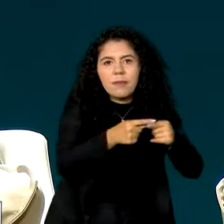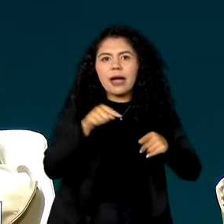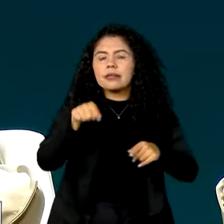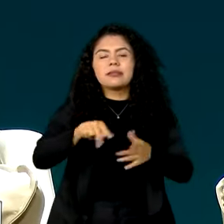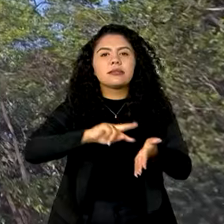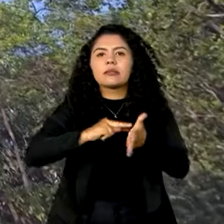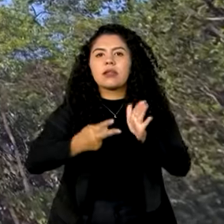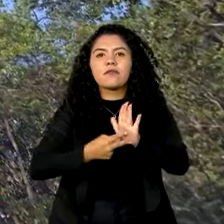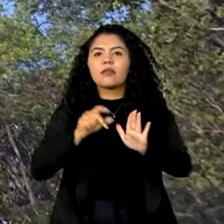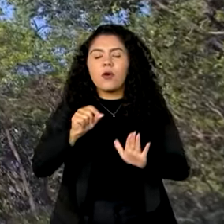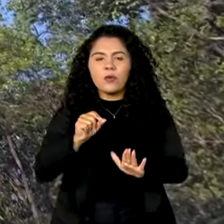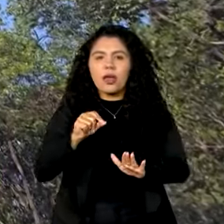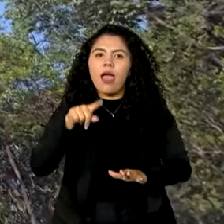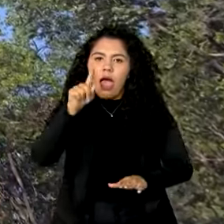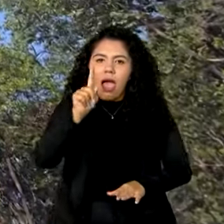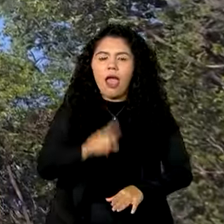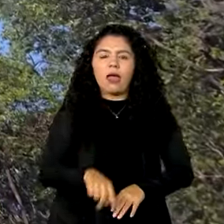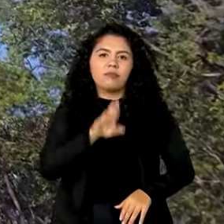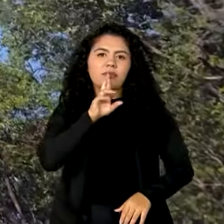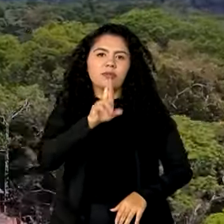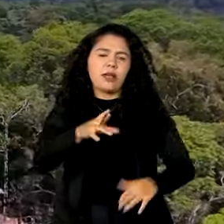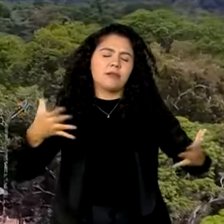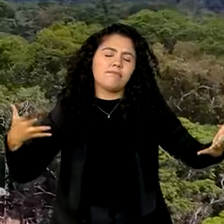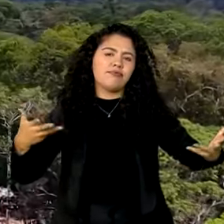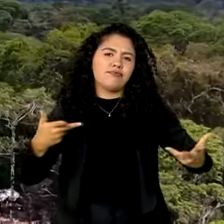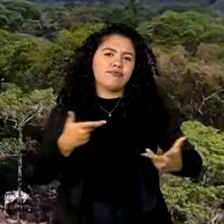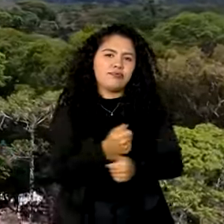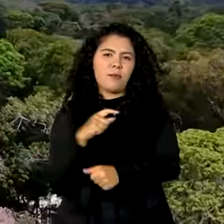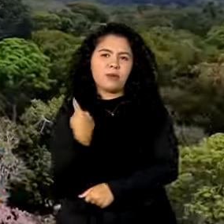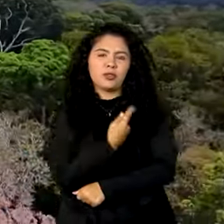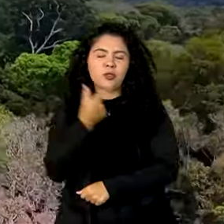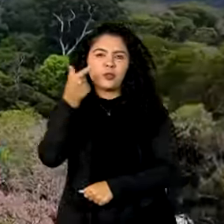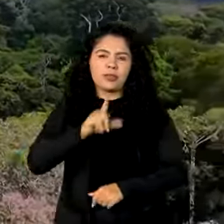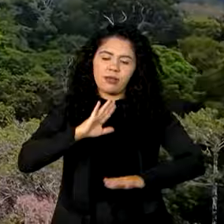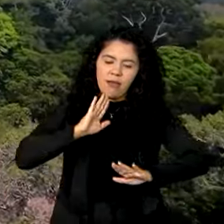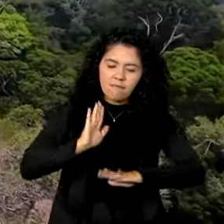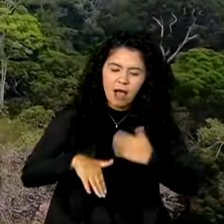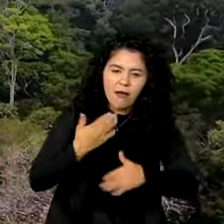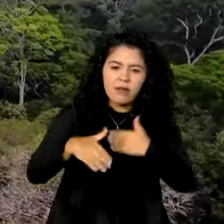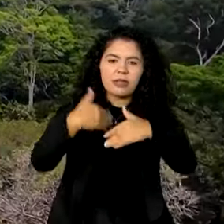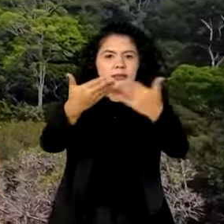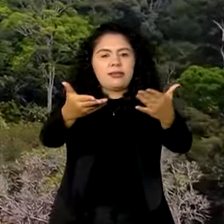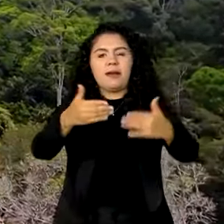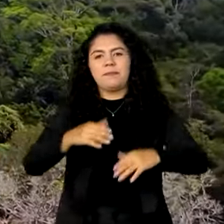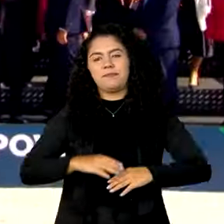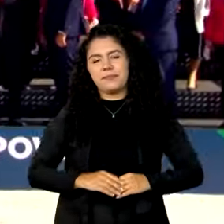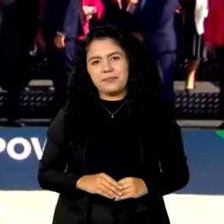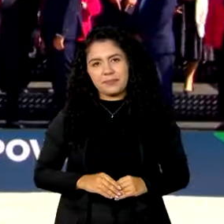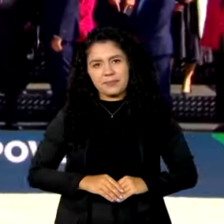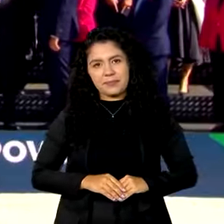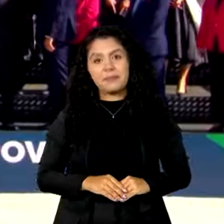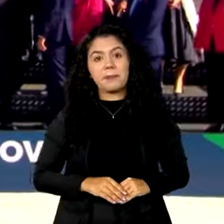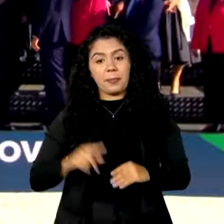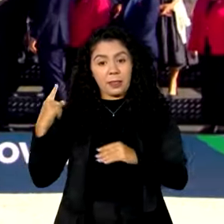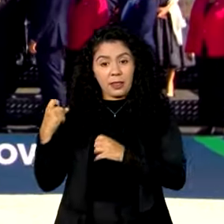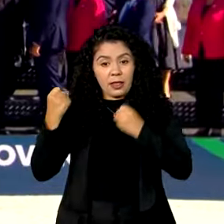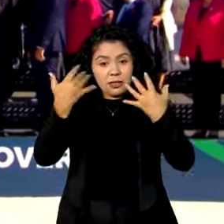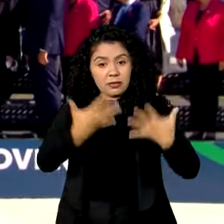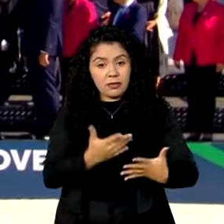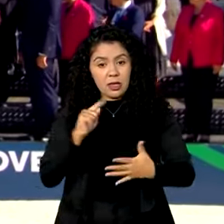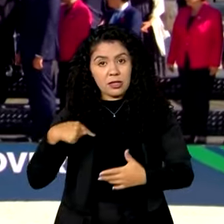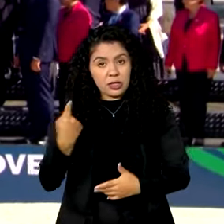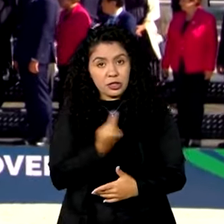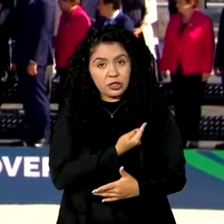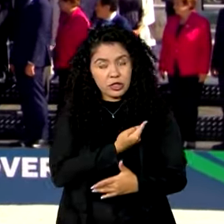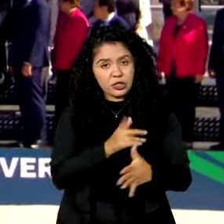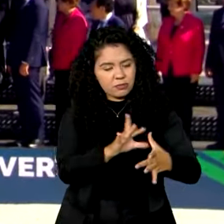virtuoso, para que a gente possa avançar ainda mais. Ao unir nossas forças